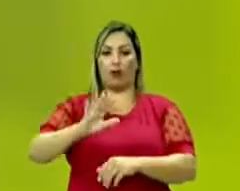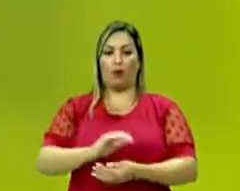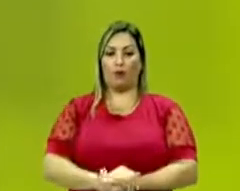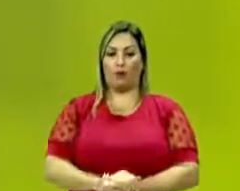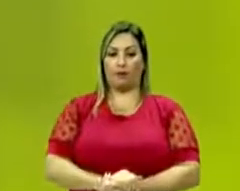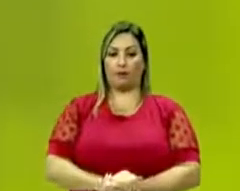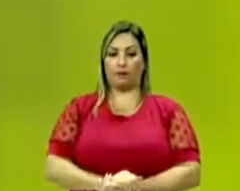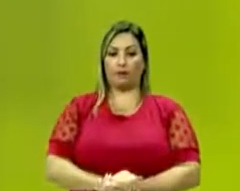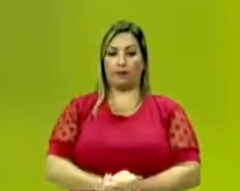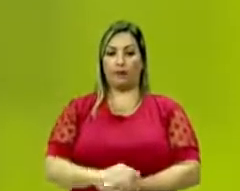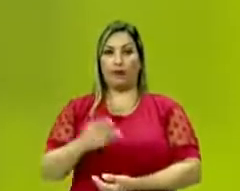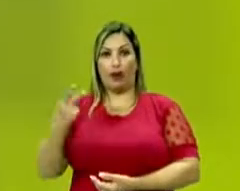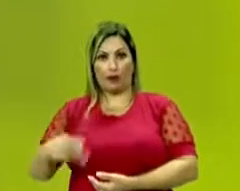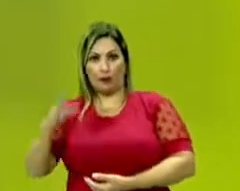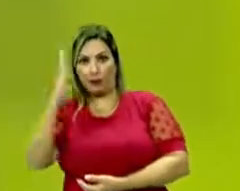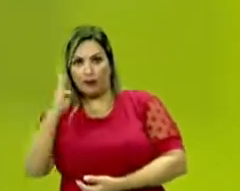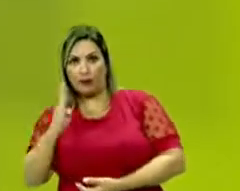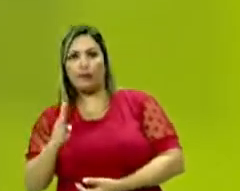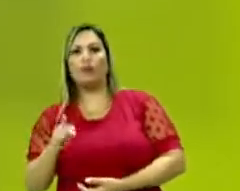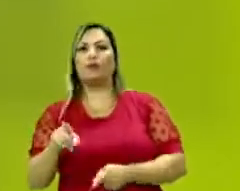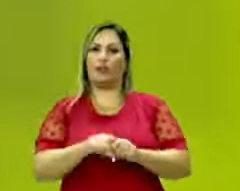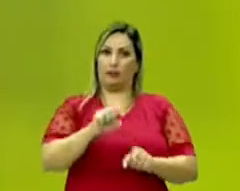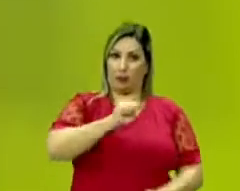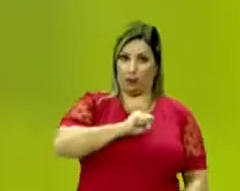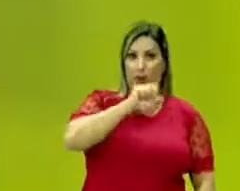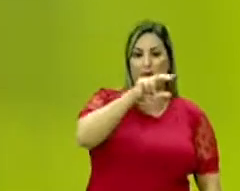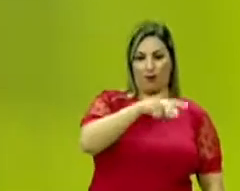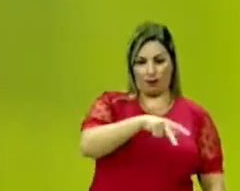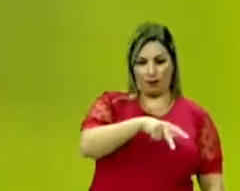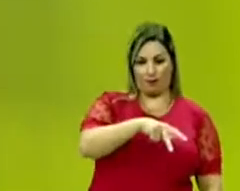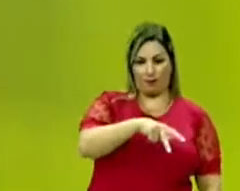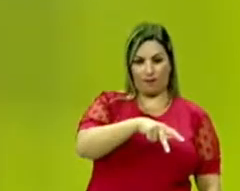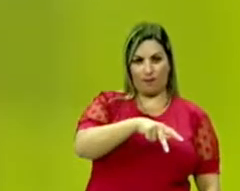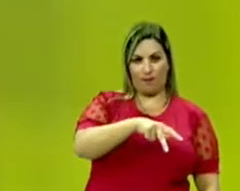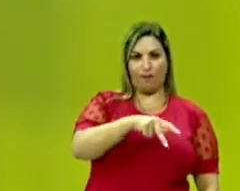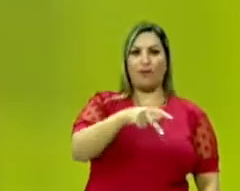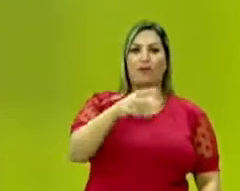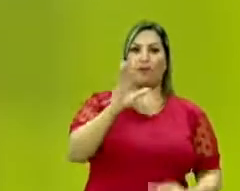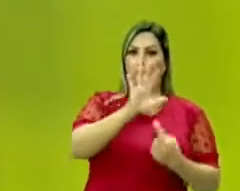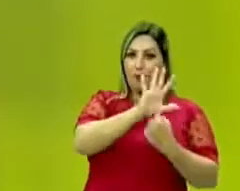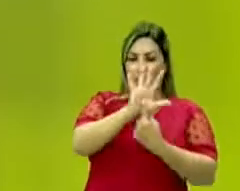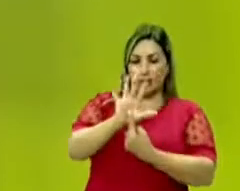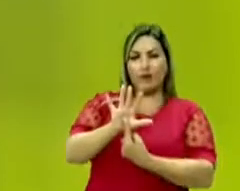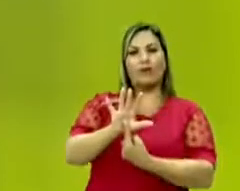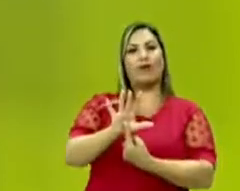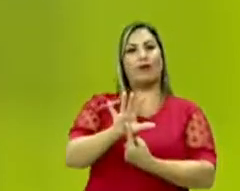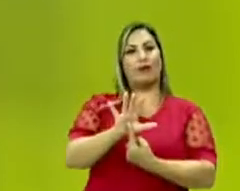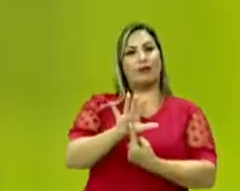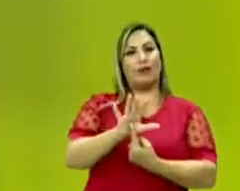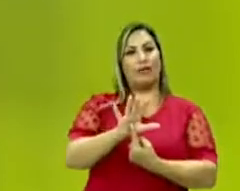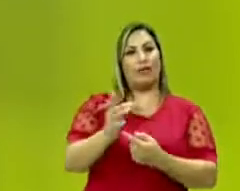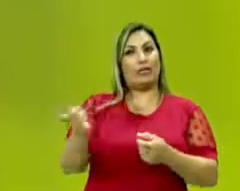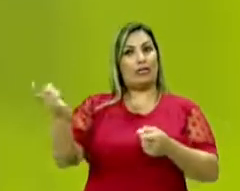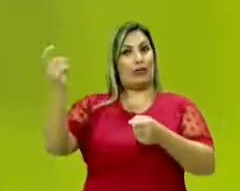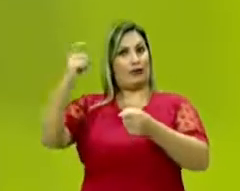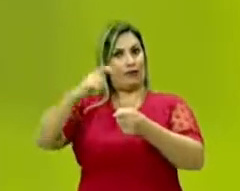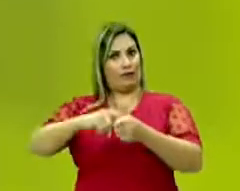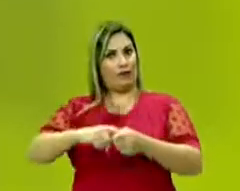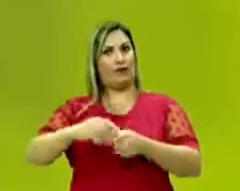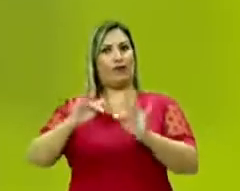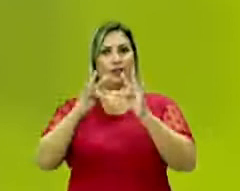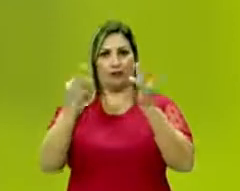fato é que tanto aqui no Brasil, quanto em Portugal, colocava-se a demanda da volta da